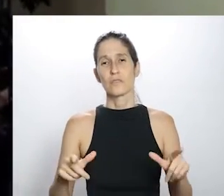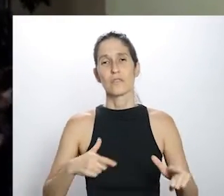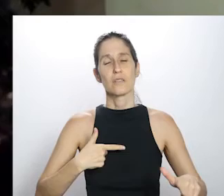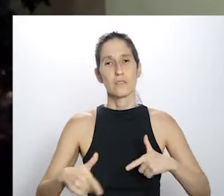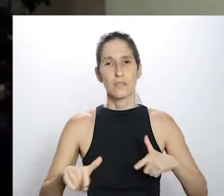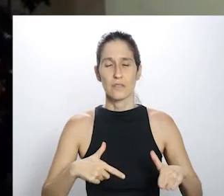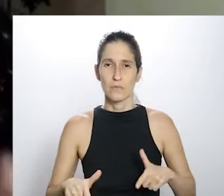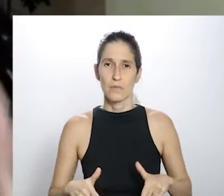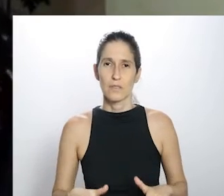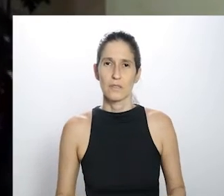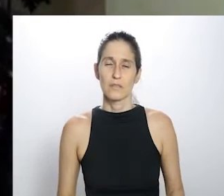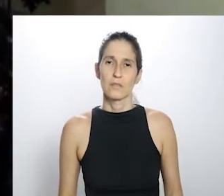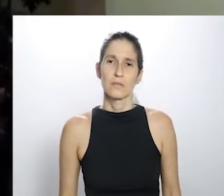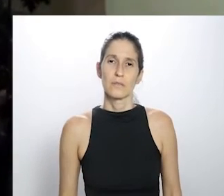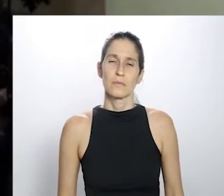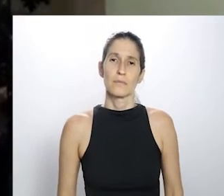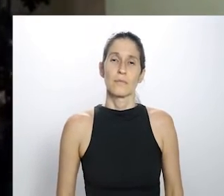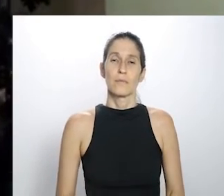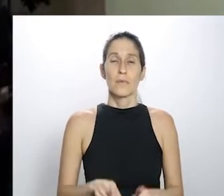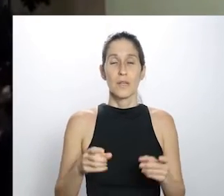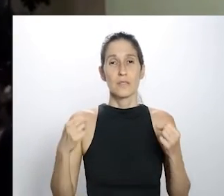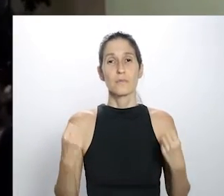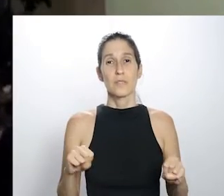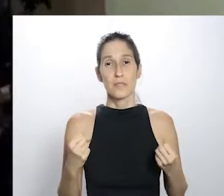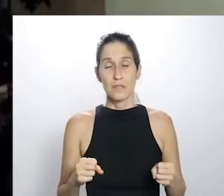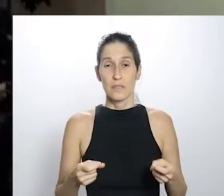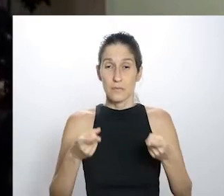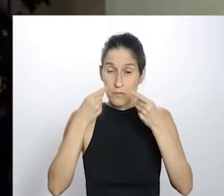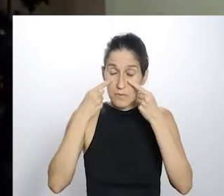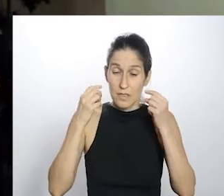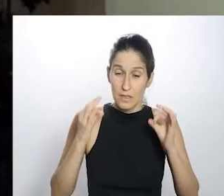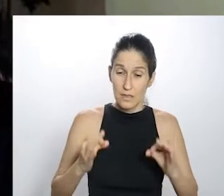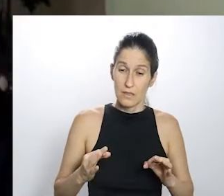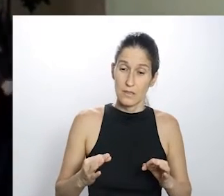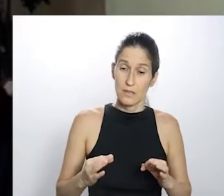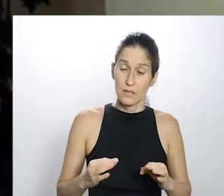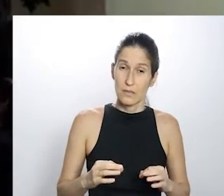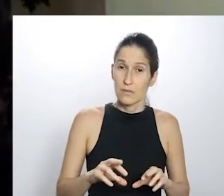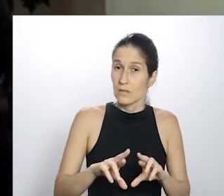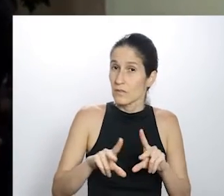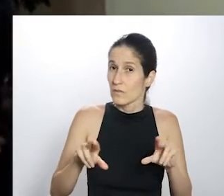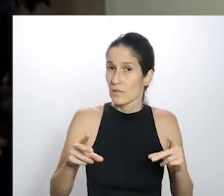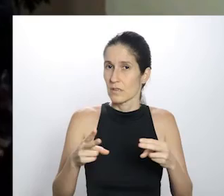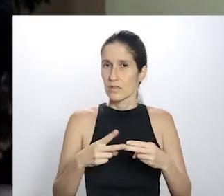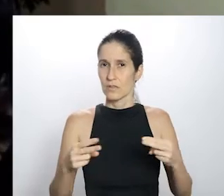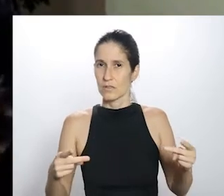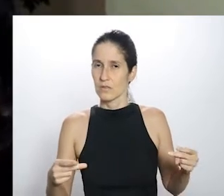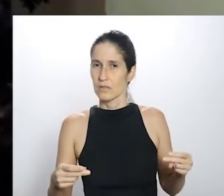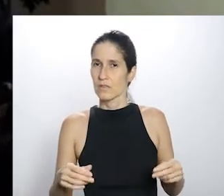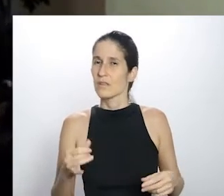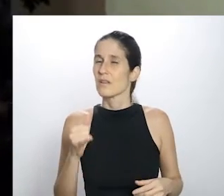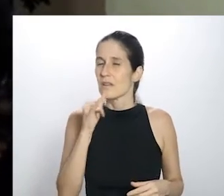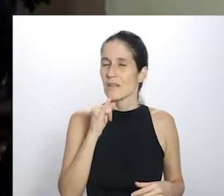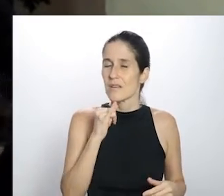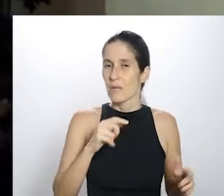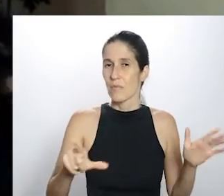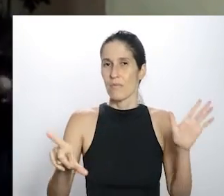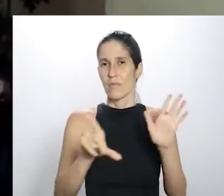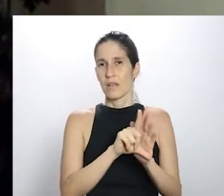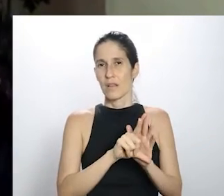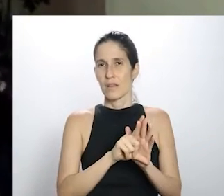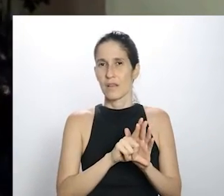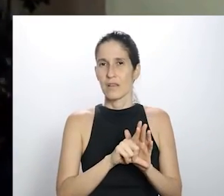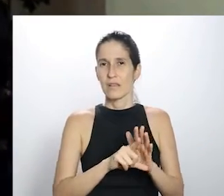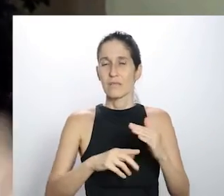mas seguir também atento aos detalhes, ao que nem sempre a gente conversa sobre